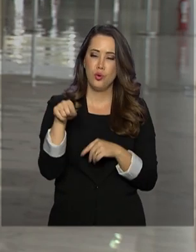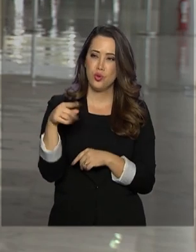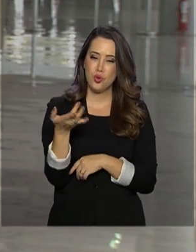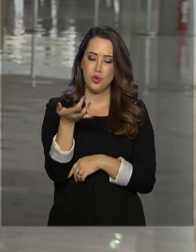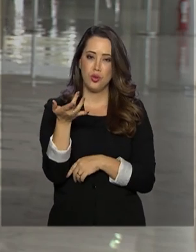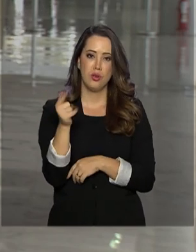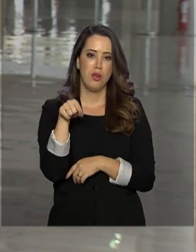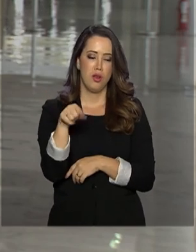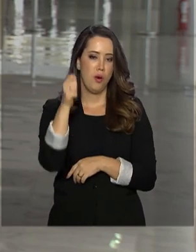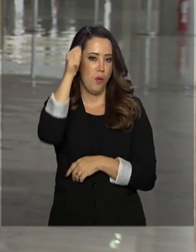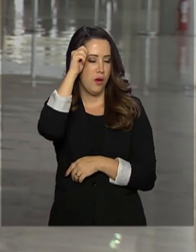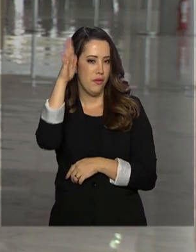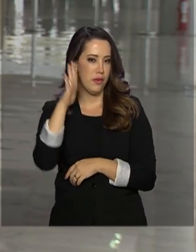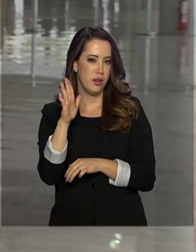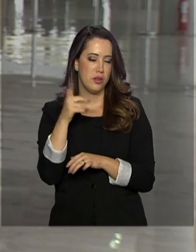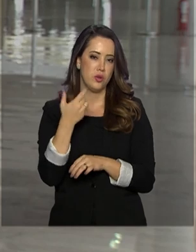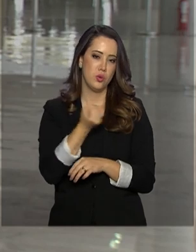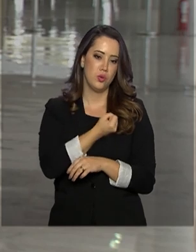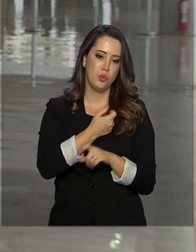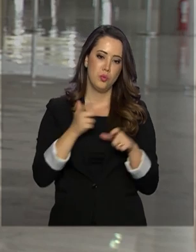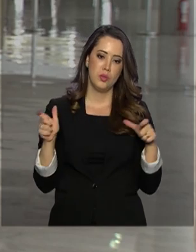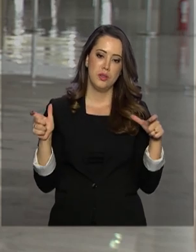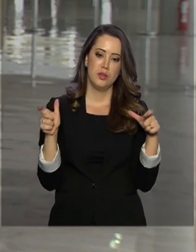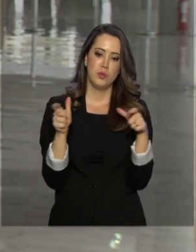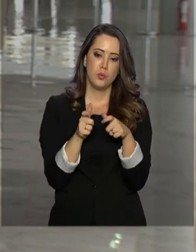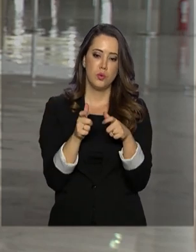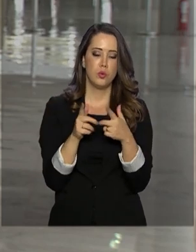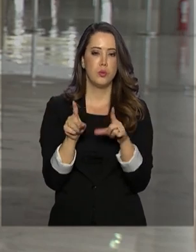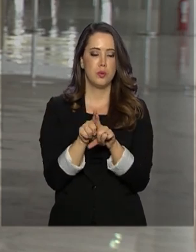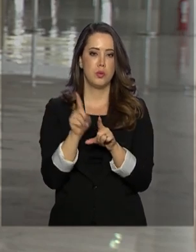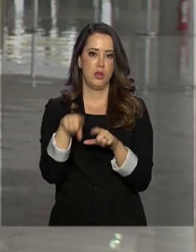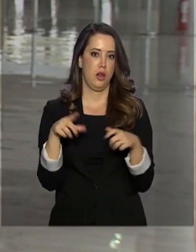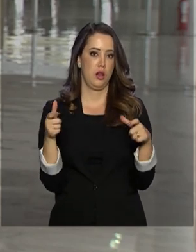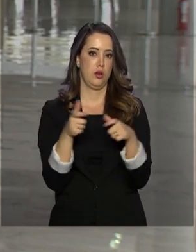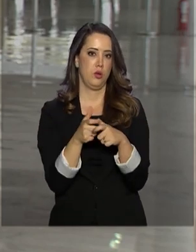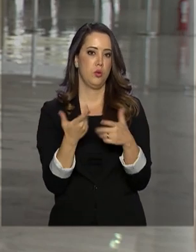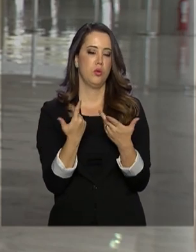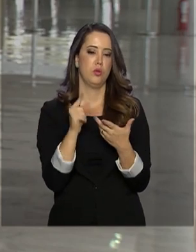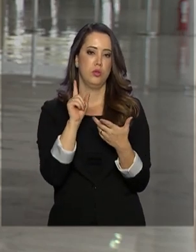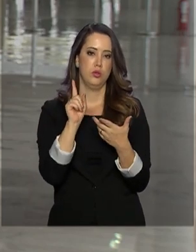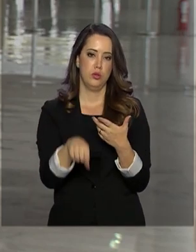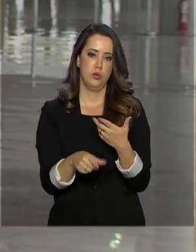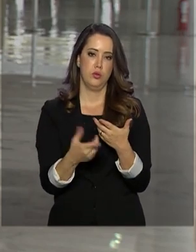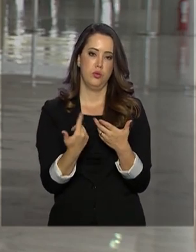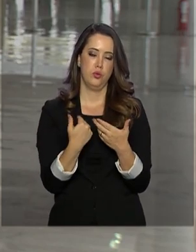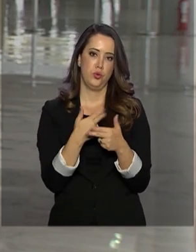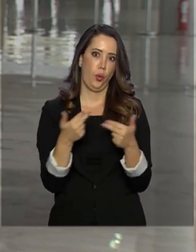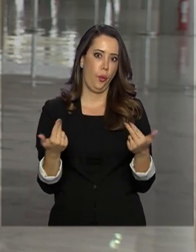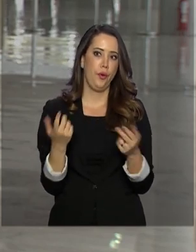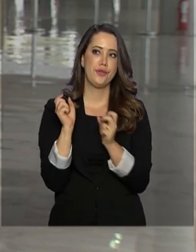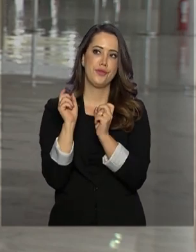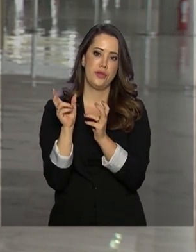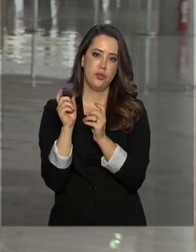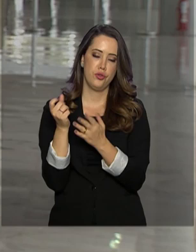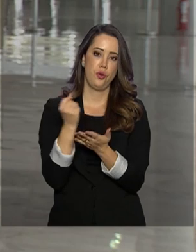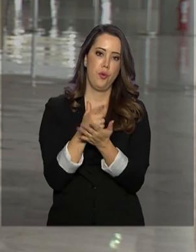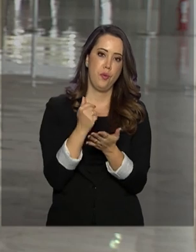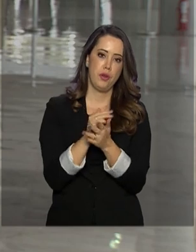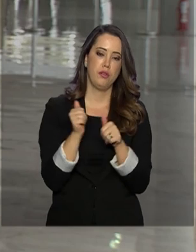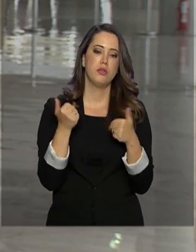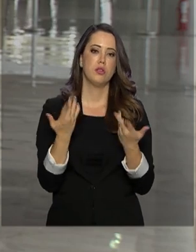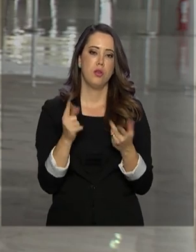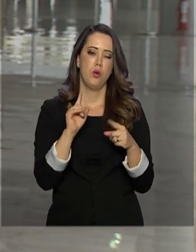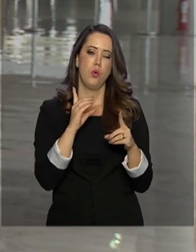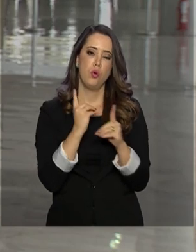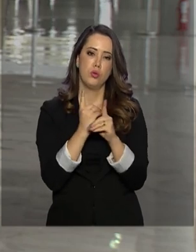limitada ao número aí, ela se restringe ao número limitado de produtos. Então, Roberto, são